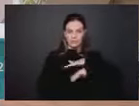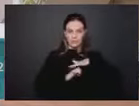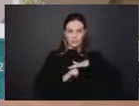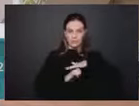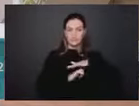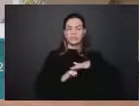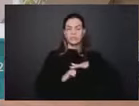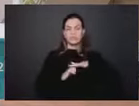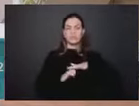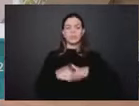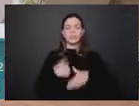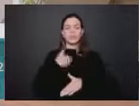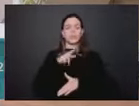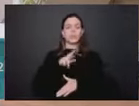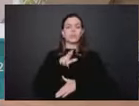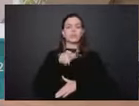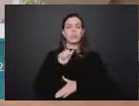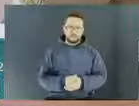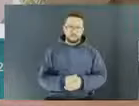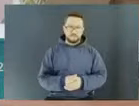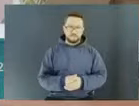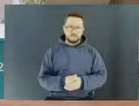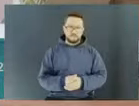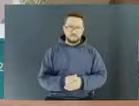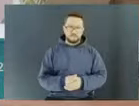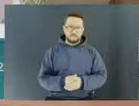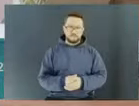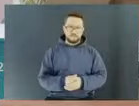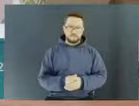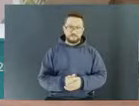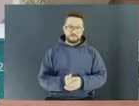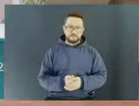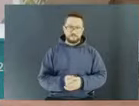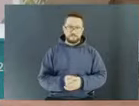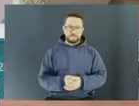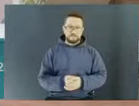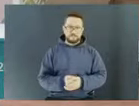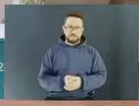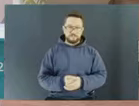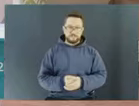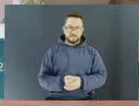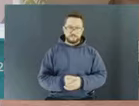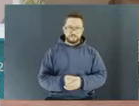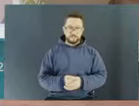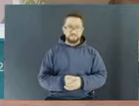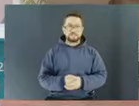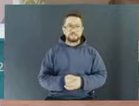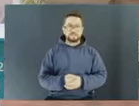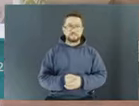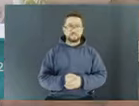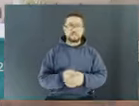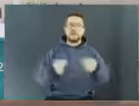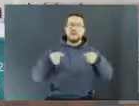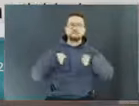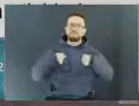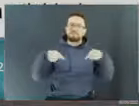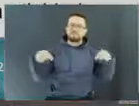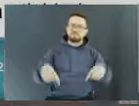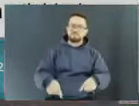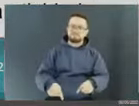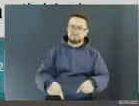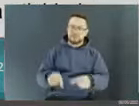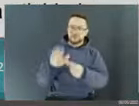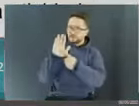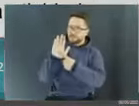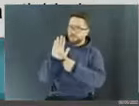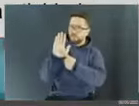aqui a ASBAS e os empresários do setor. Quero tentar mostrar a vocês um pouco do que é a self-storage e o